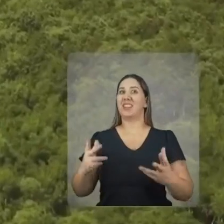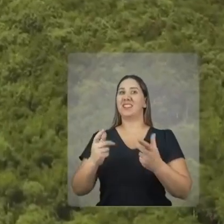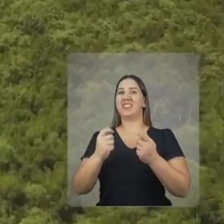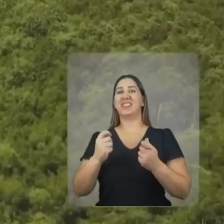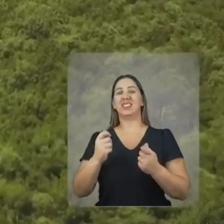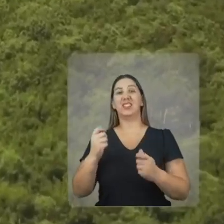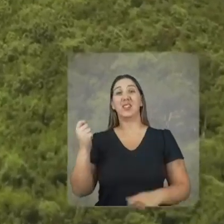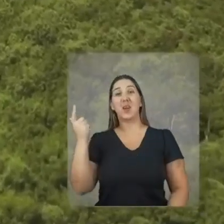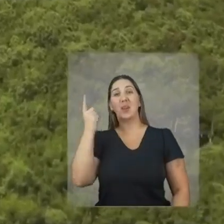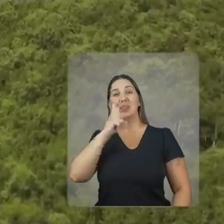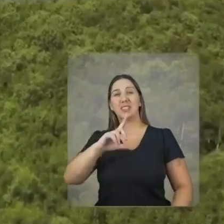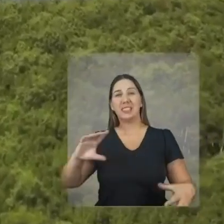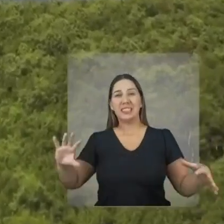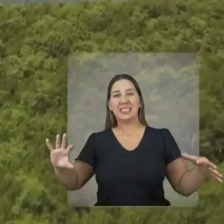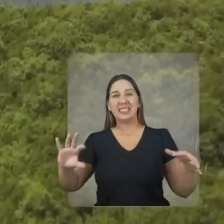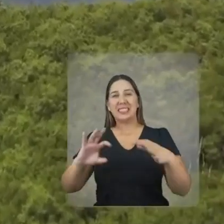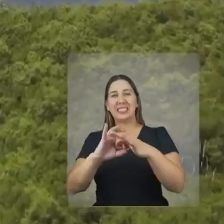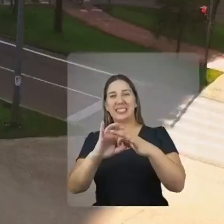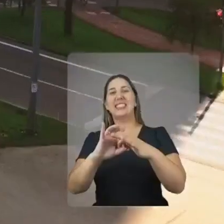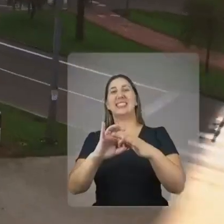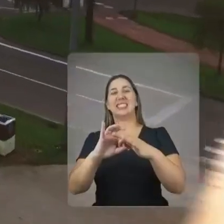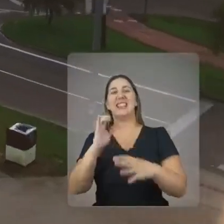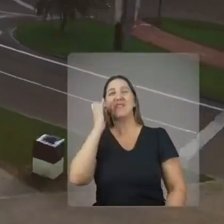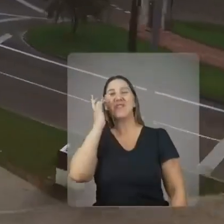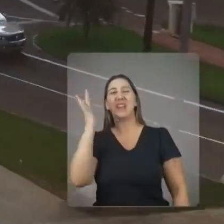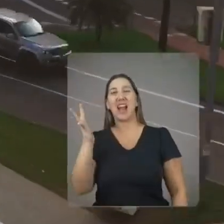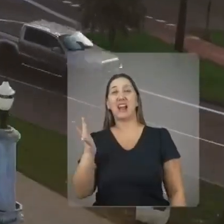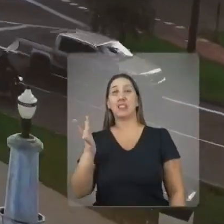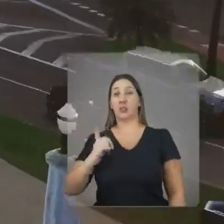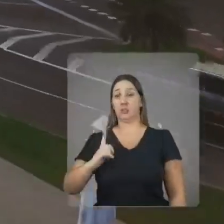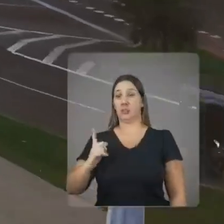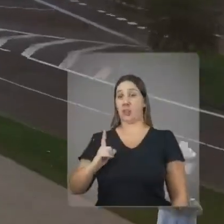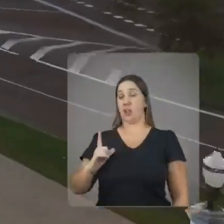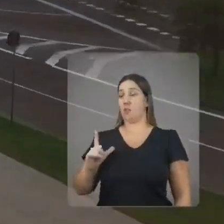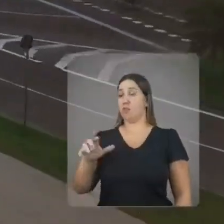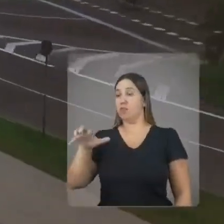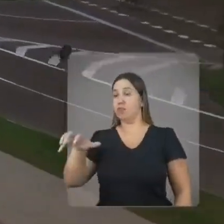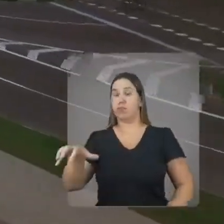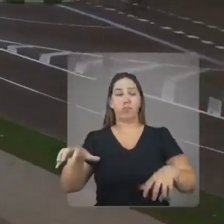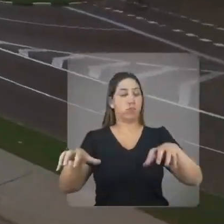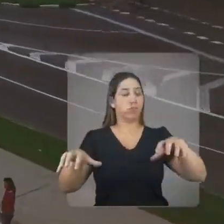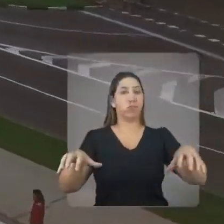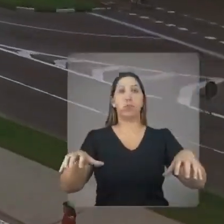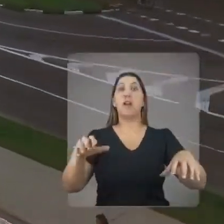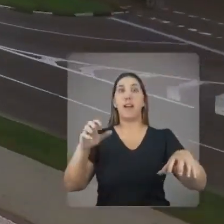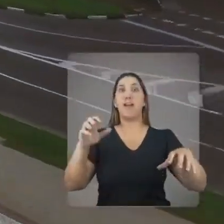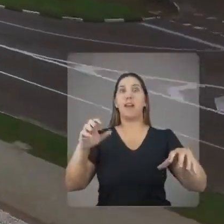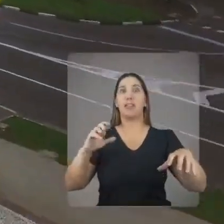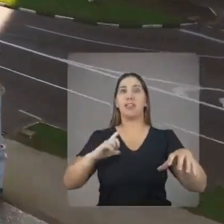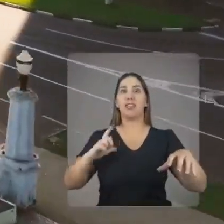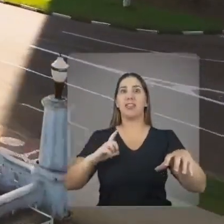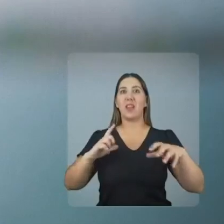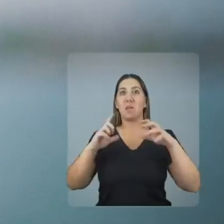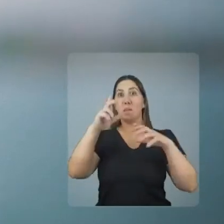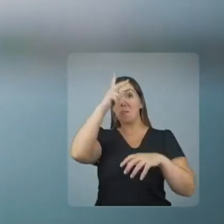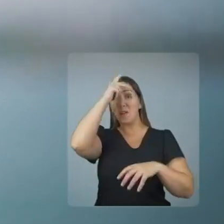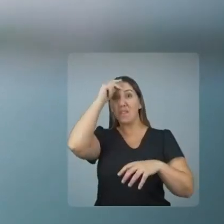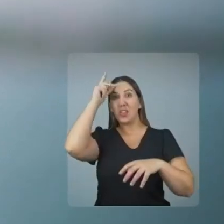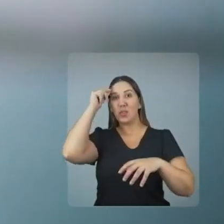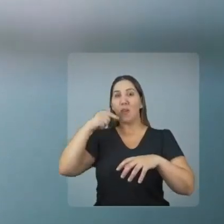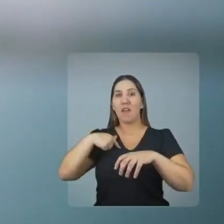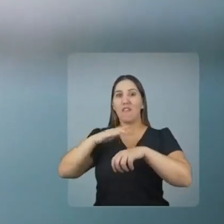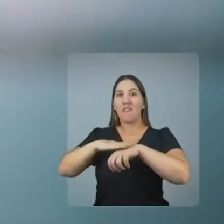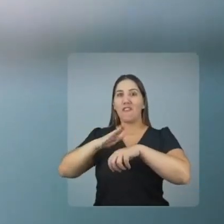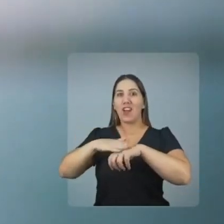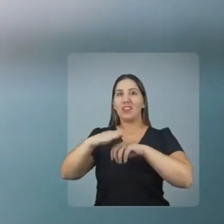O projeto que vai ligar a área continental da cidade à parte insular já existe. E na prefeitura, vou seguir